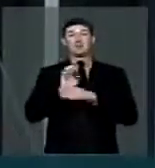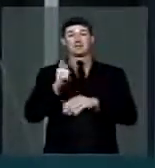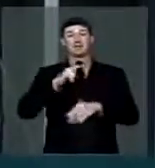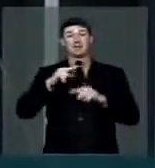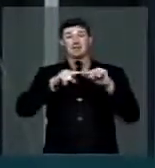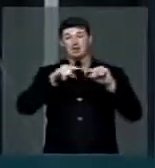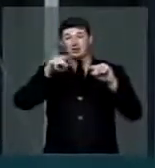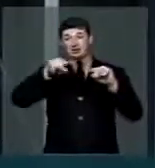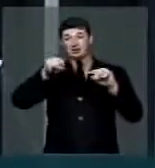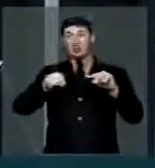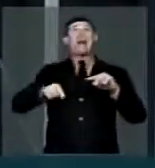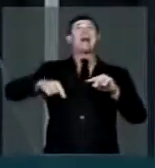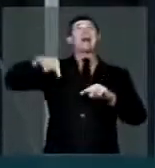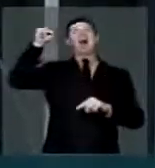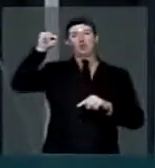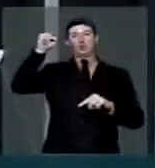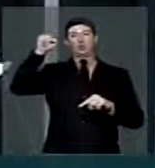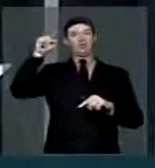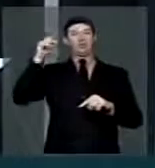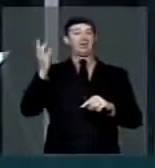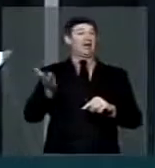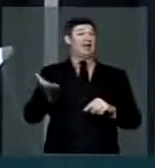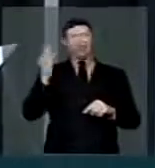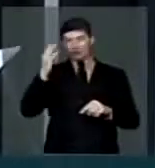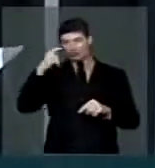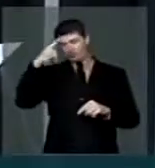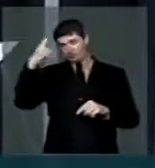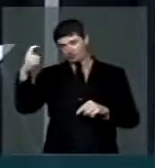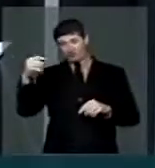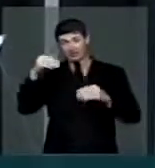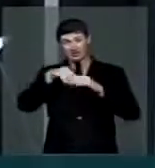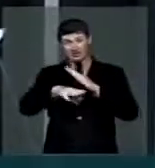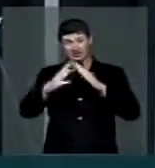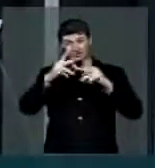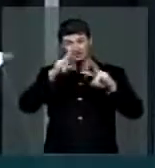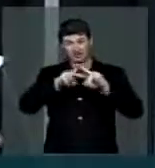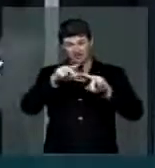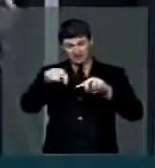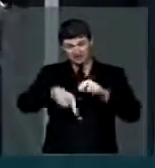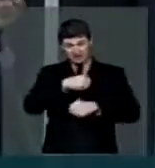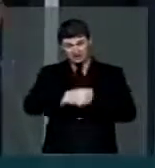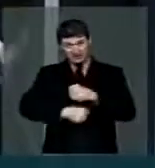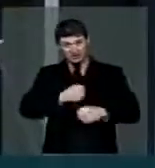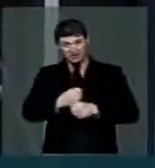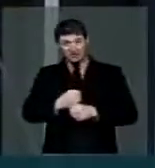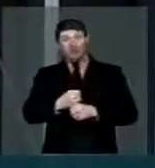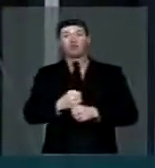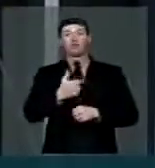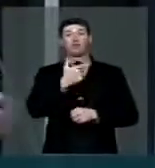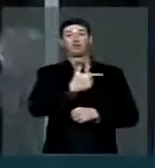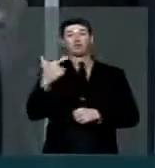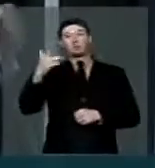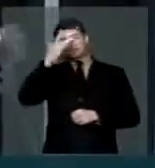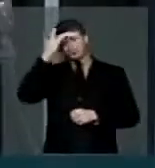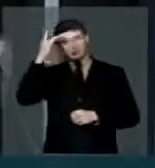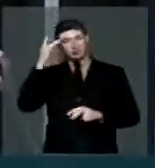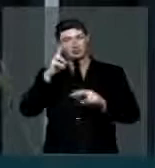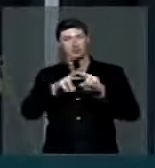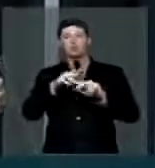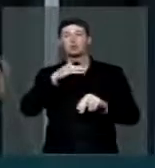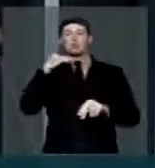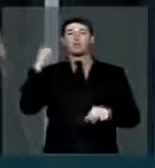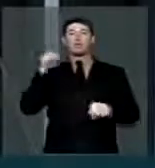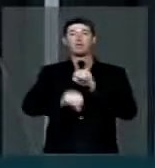maiores índices de violência. No sistema carcerário, só esse ano, já 22 detentos foram